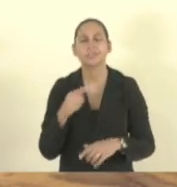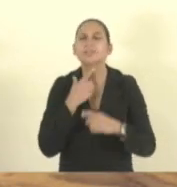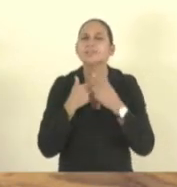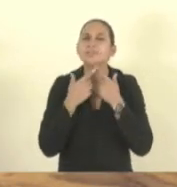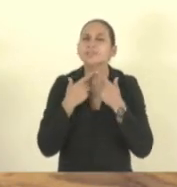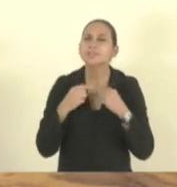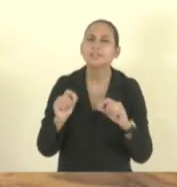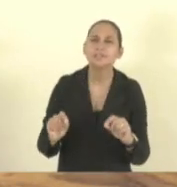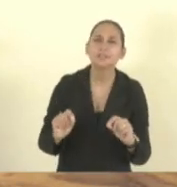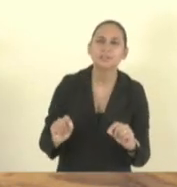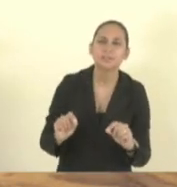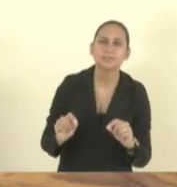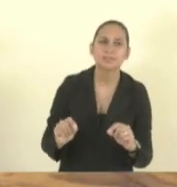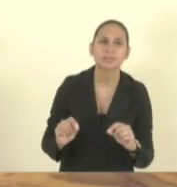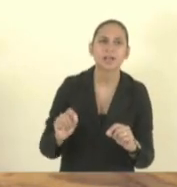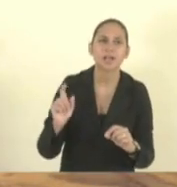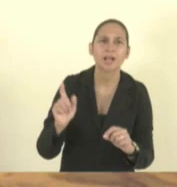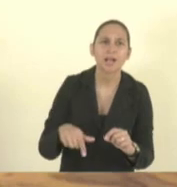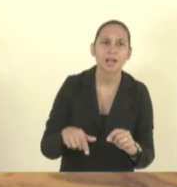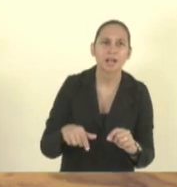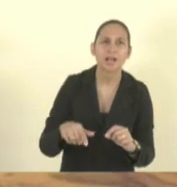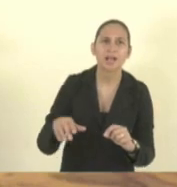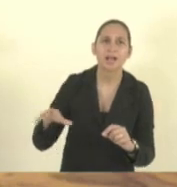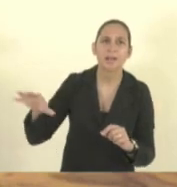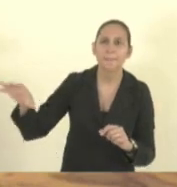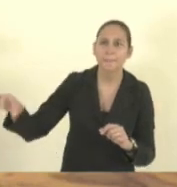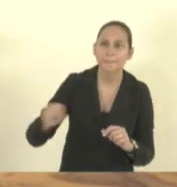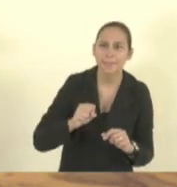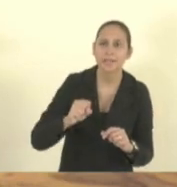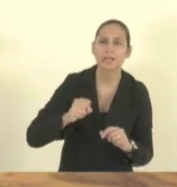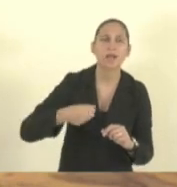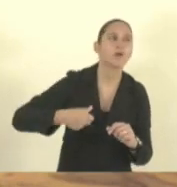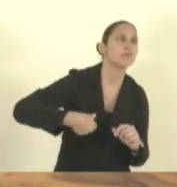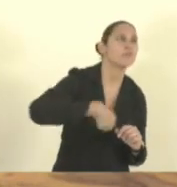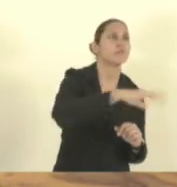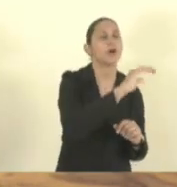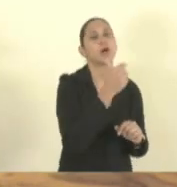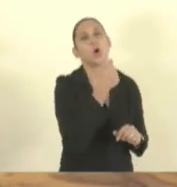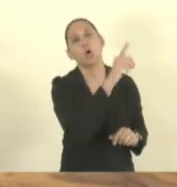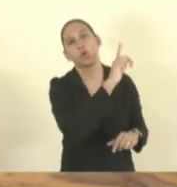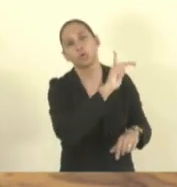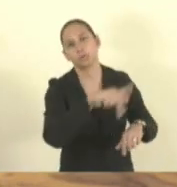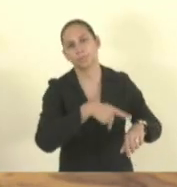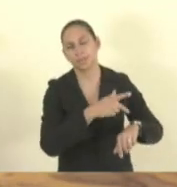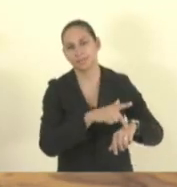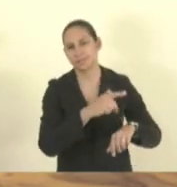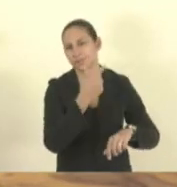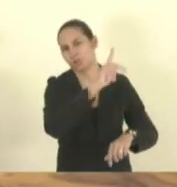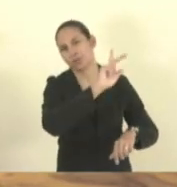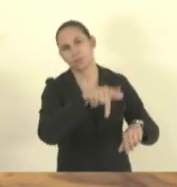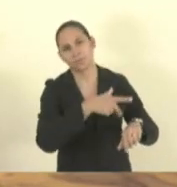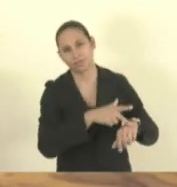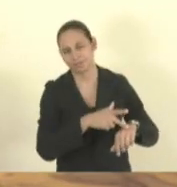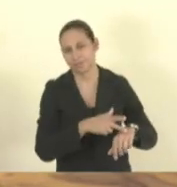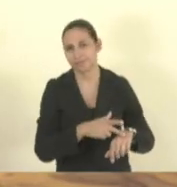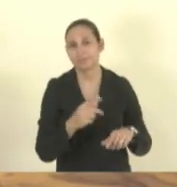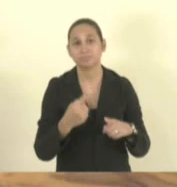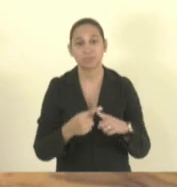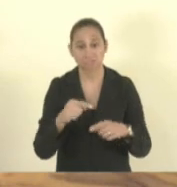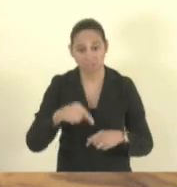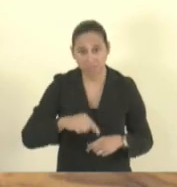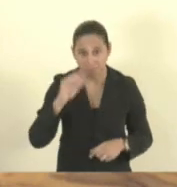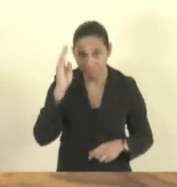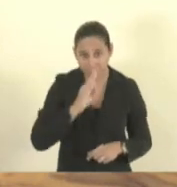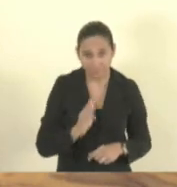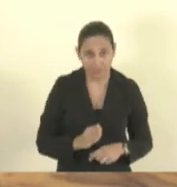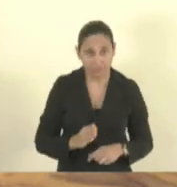Gandini de pegar nossas coisas e irmos embora do país sabe por quê? porque aqui os